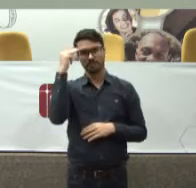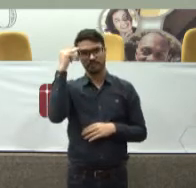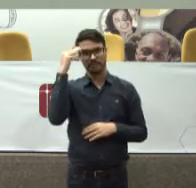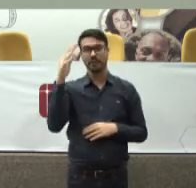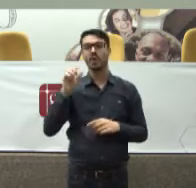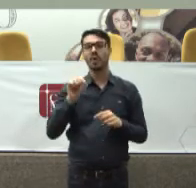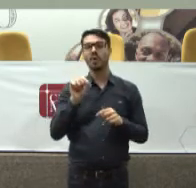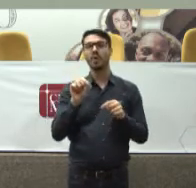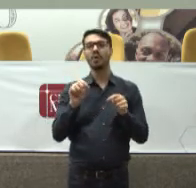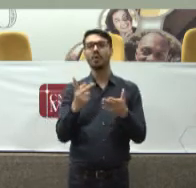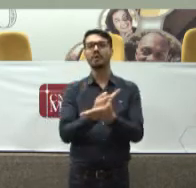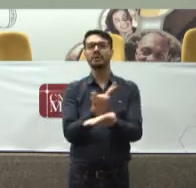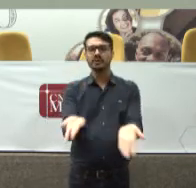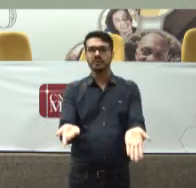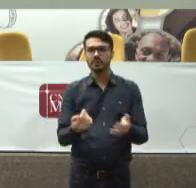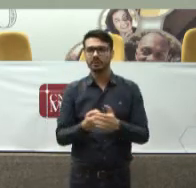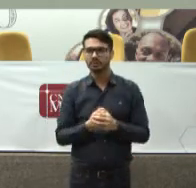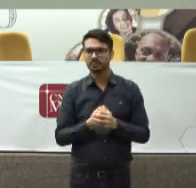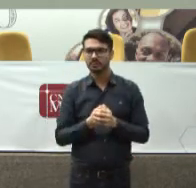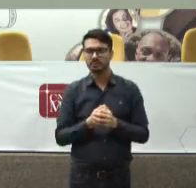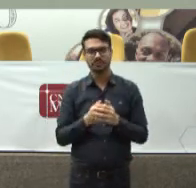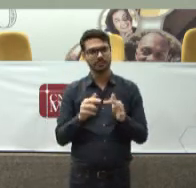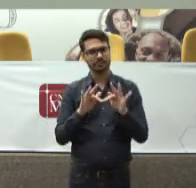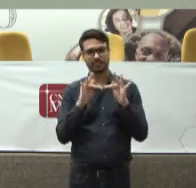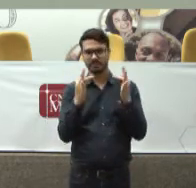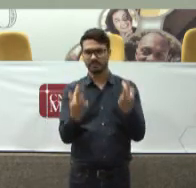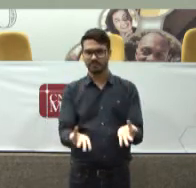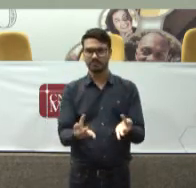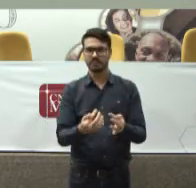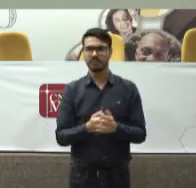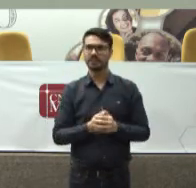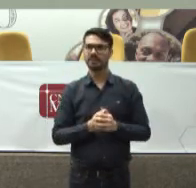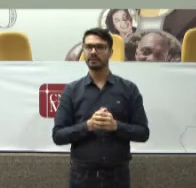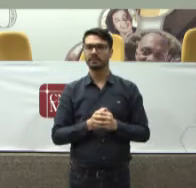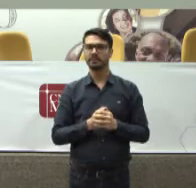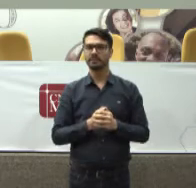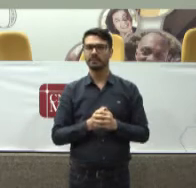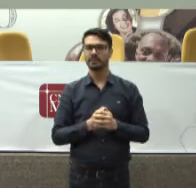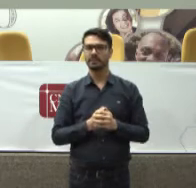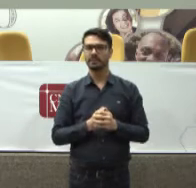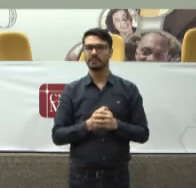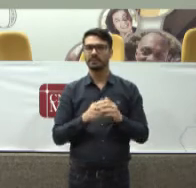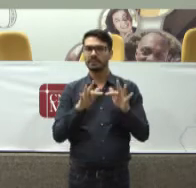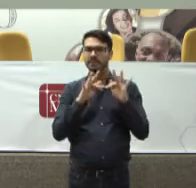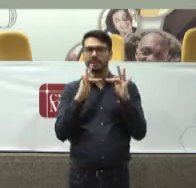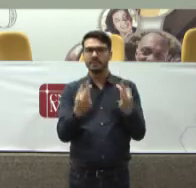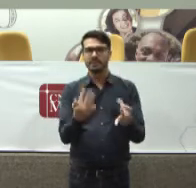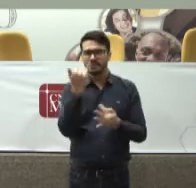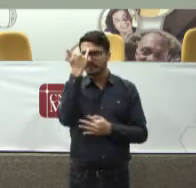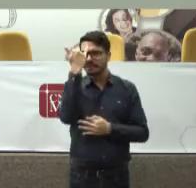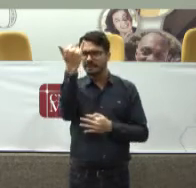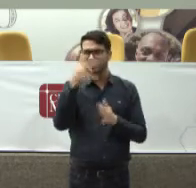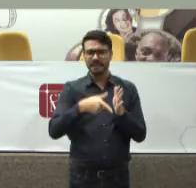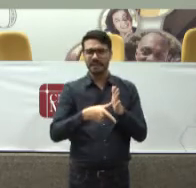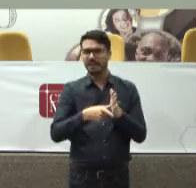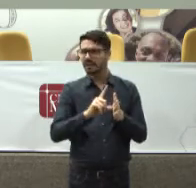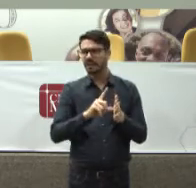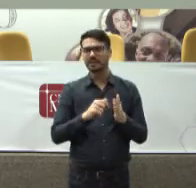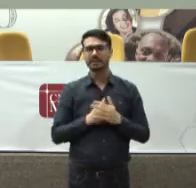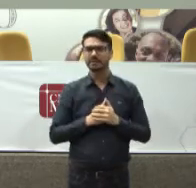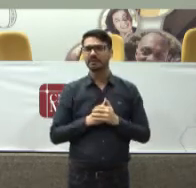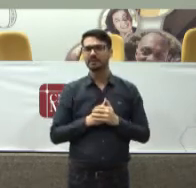Laco O que está havendo? Ele falou Não, muito simples Muito simples Muito simples Não sei como não tivemos Essa ideia antes Pois não